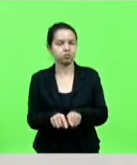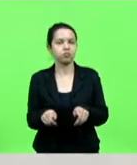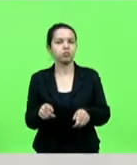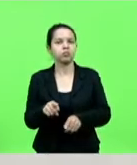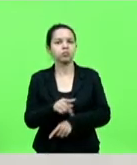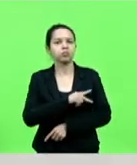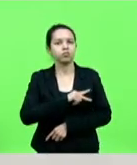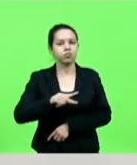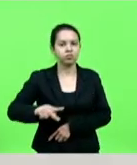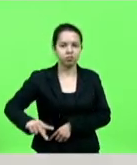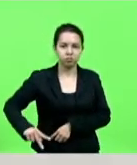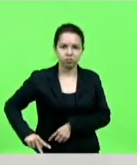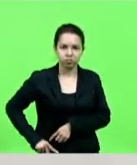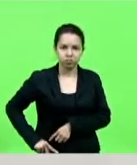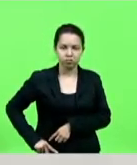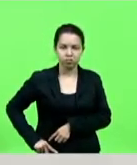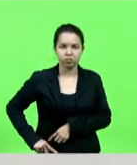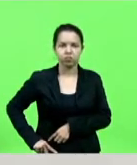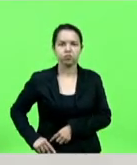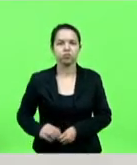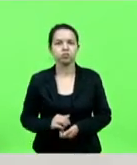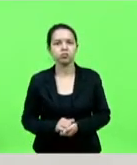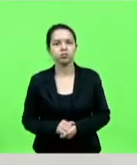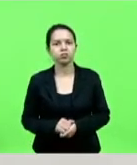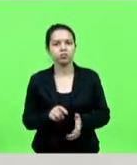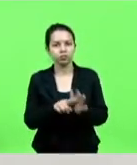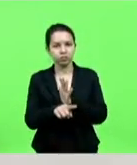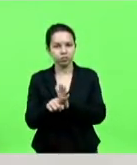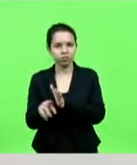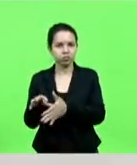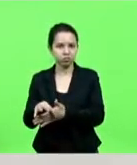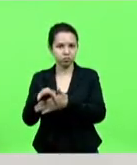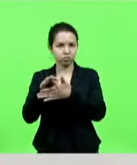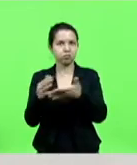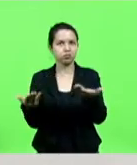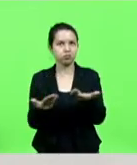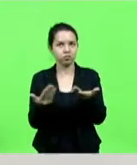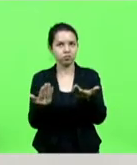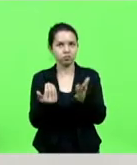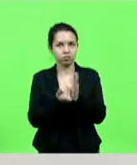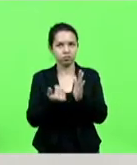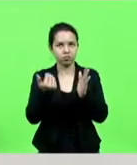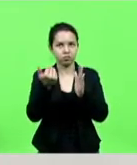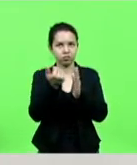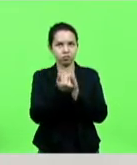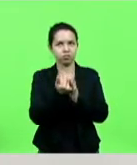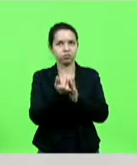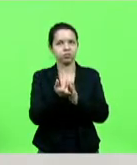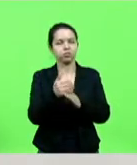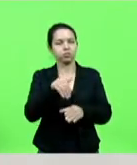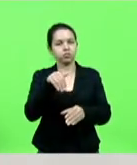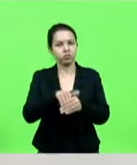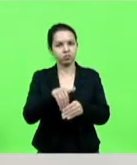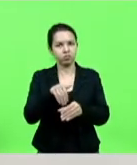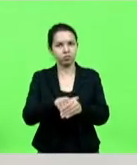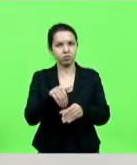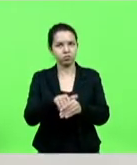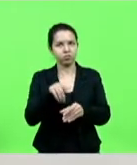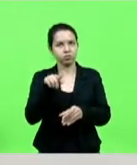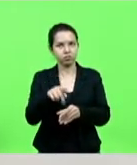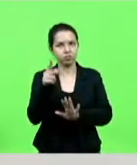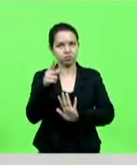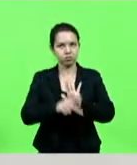que, além de consultar os líderes agora, coloca em pauta esse importante projeto. Eu não sei se eu já